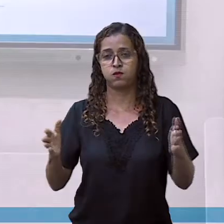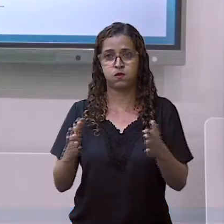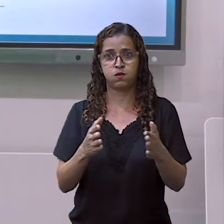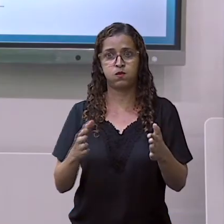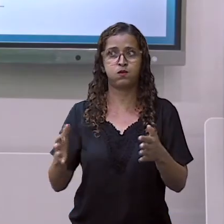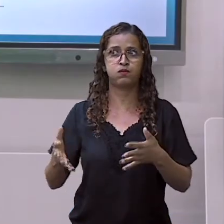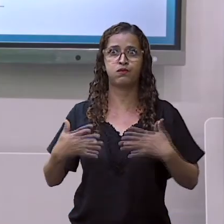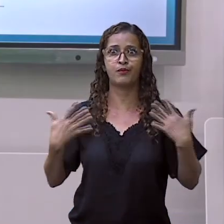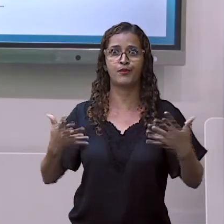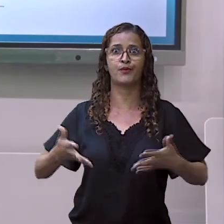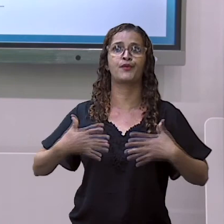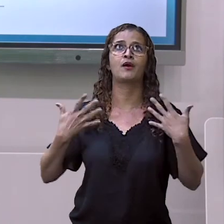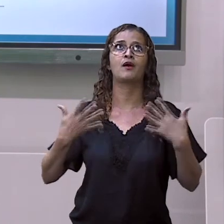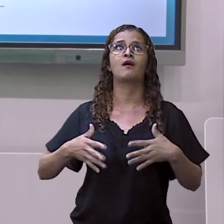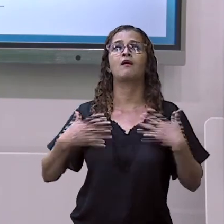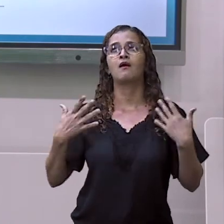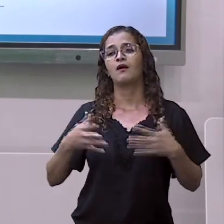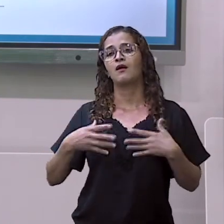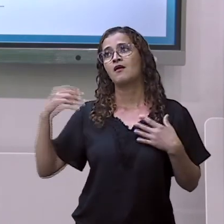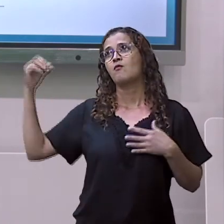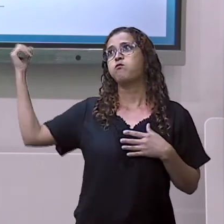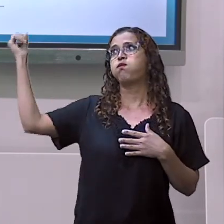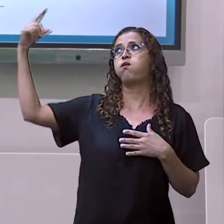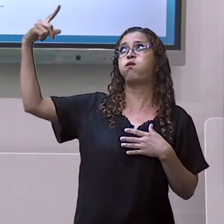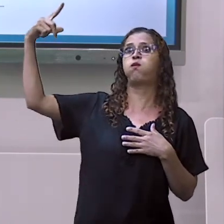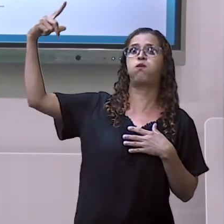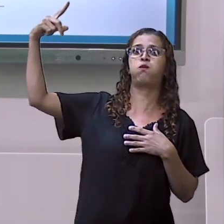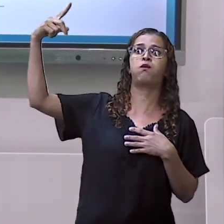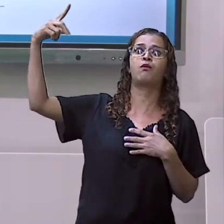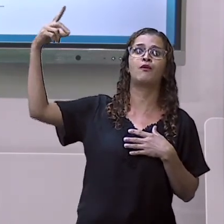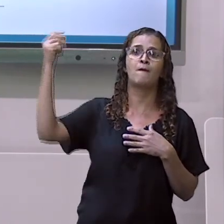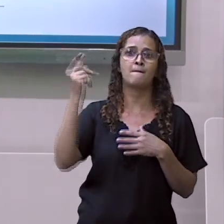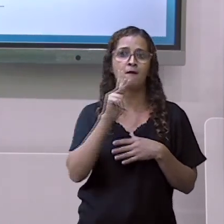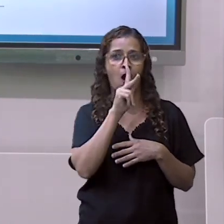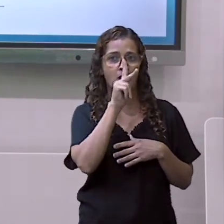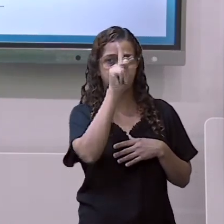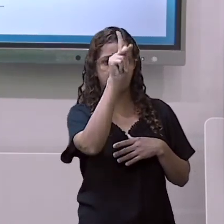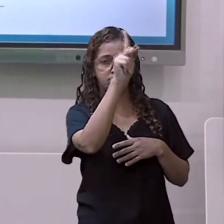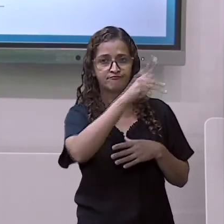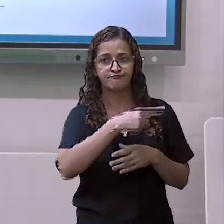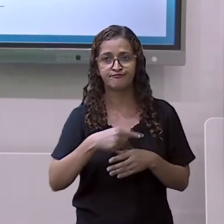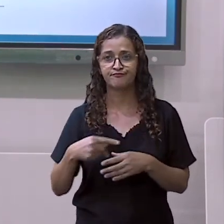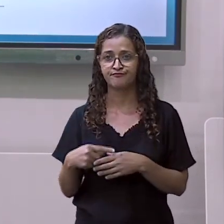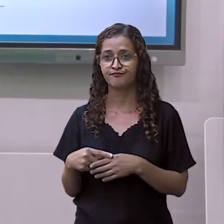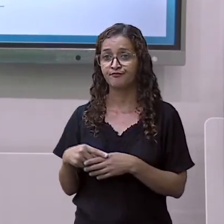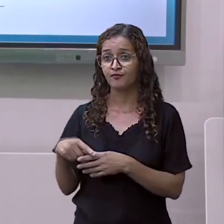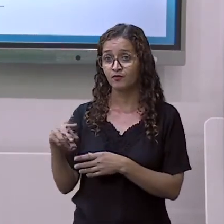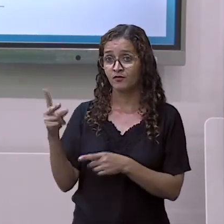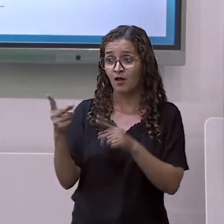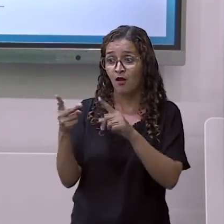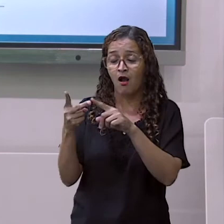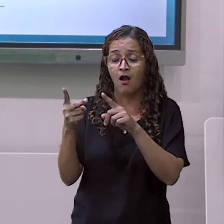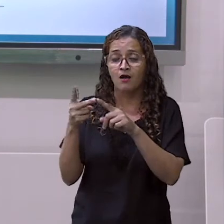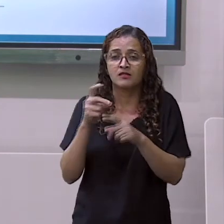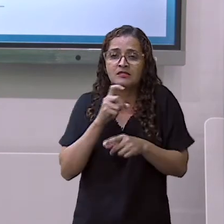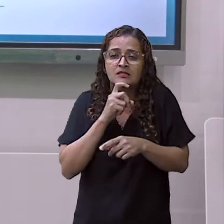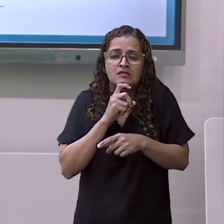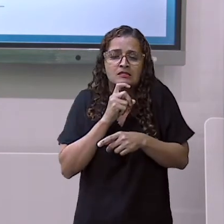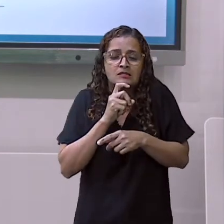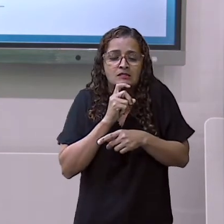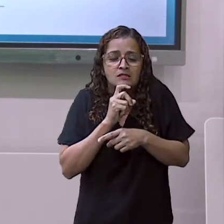até vendo aqui o sol, o sol bem brilhante, não é assim? E o inverno é a época do